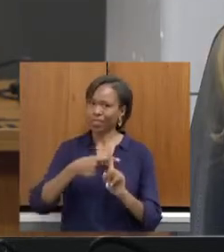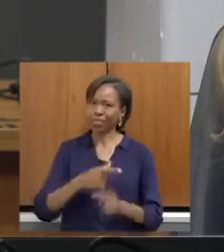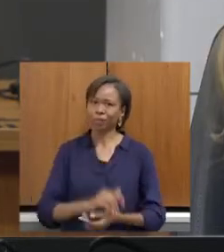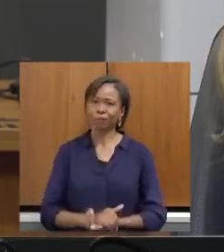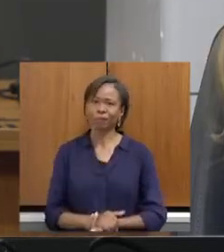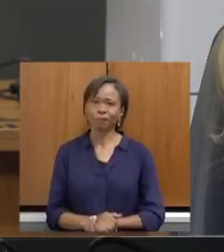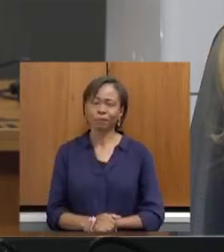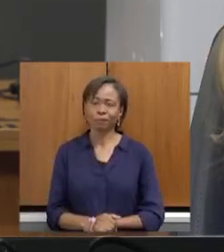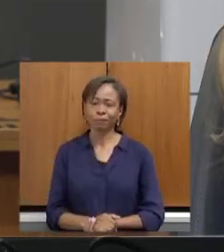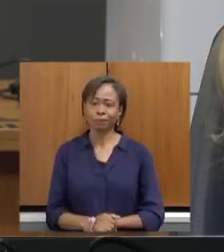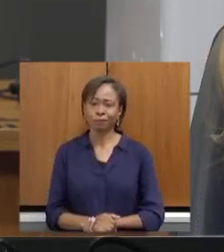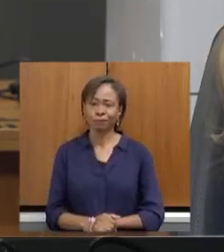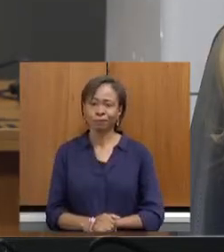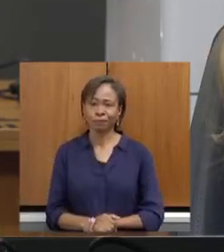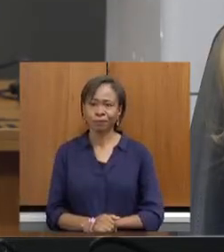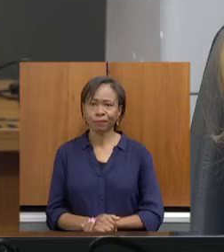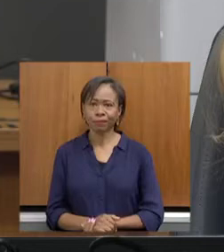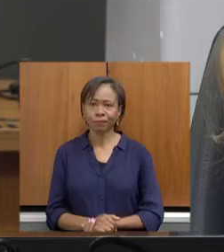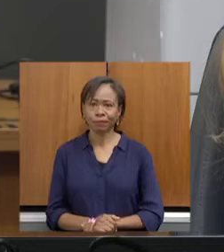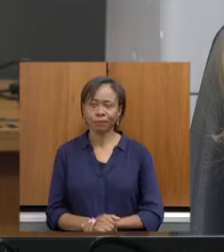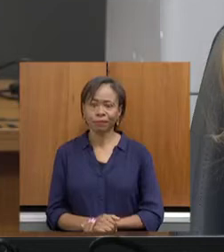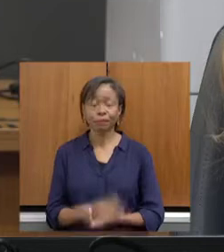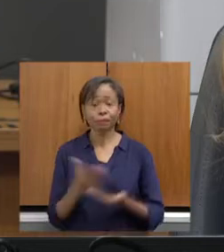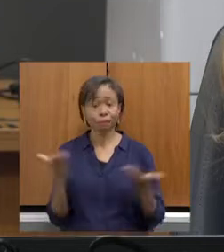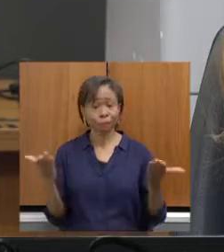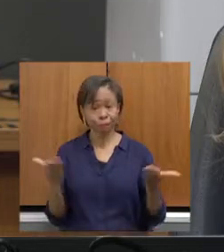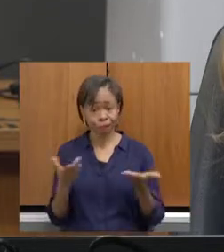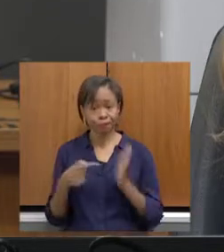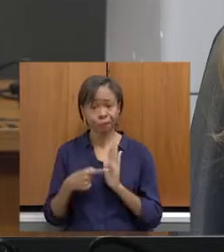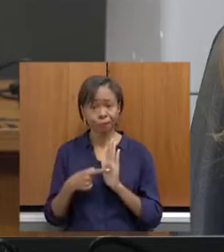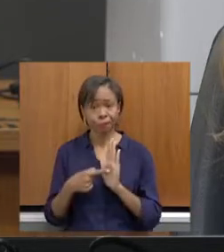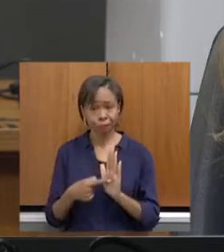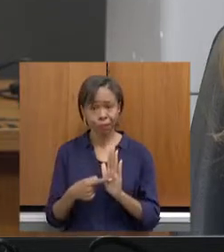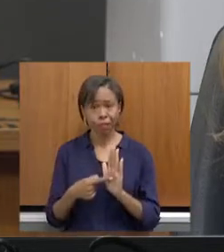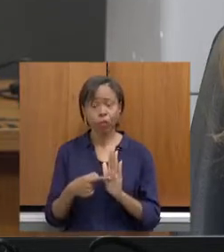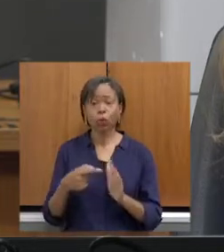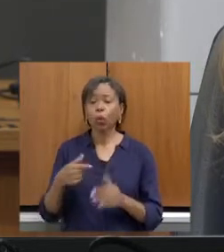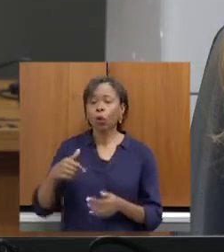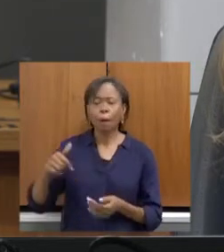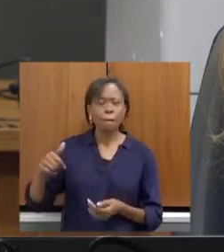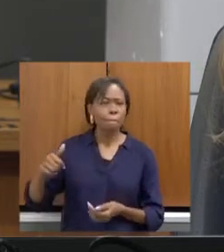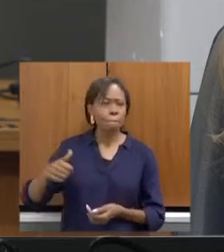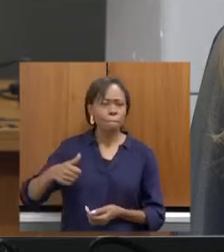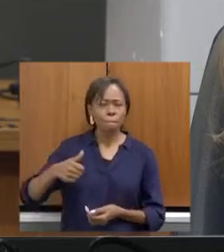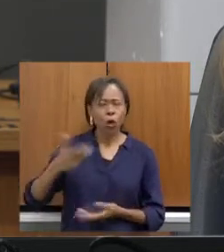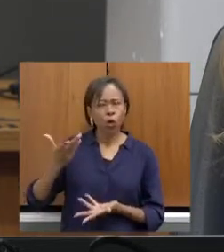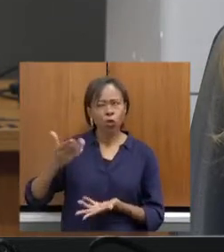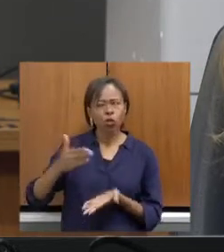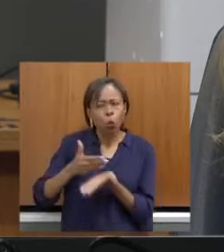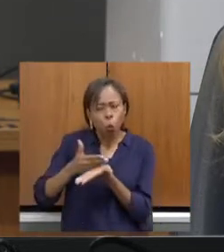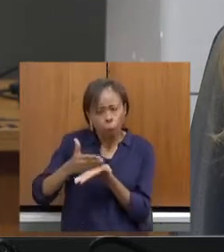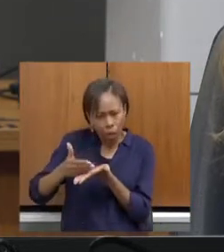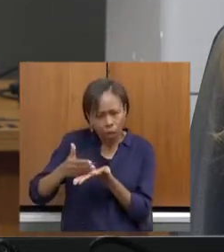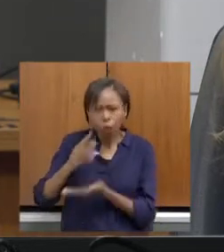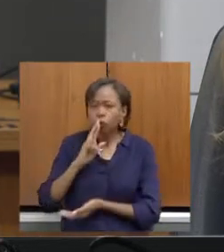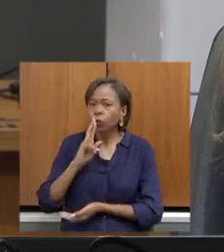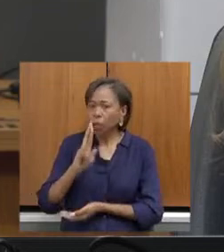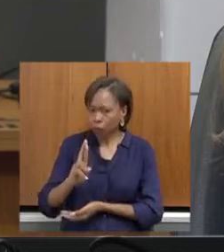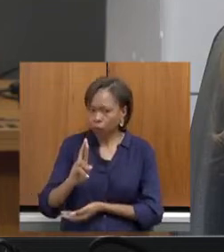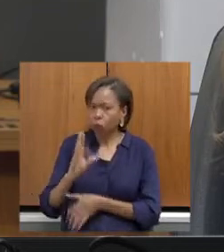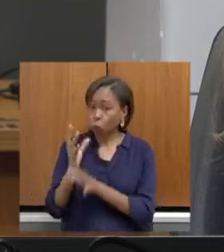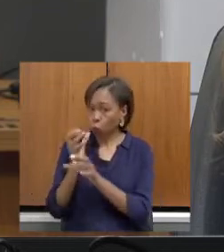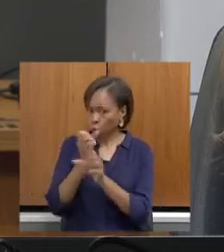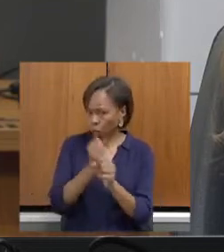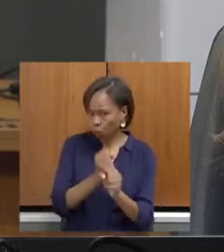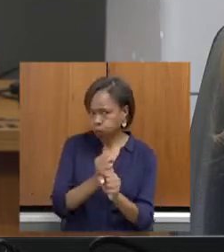Pode passar. Então, eu vou trazer aqui alguns dos primeiros resultados, assim, do nosso balanço,